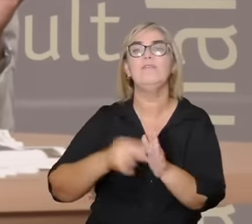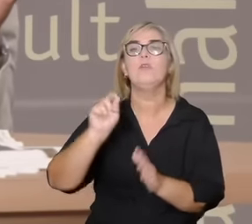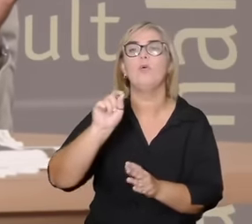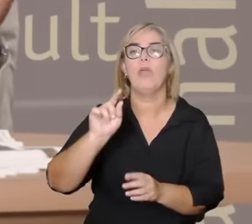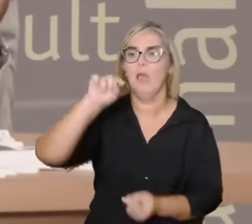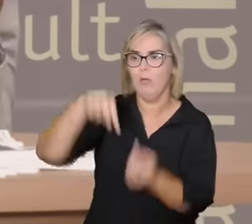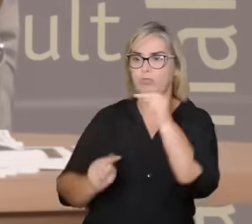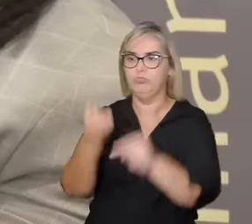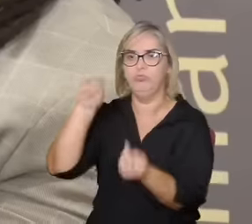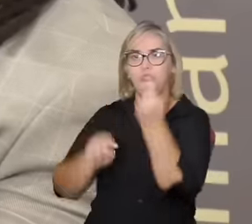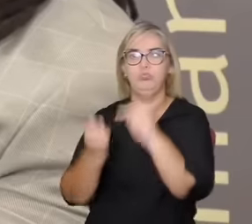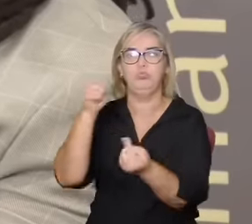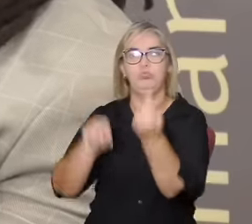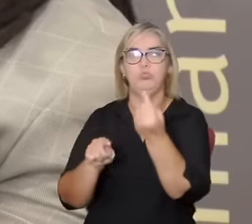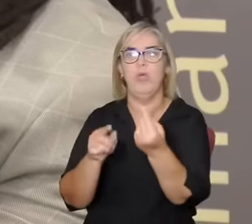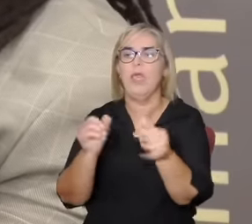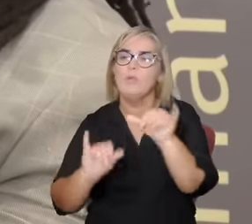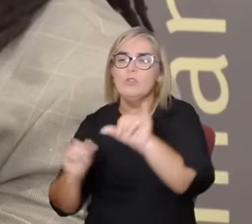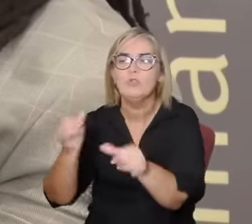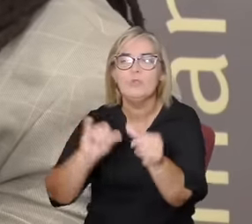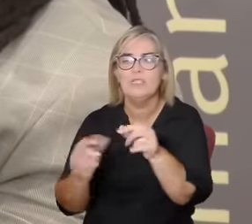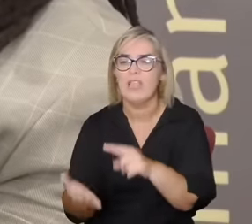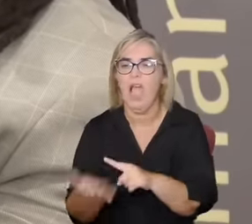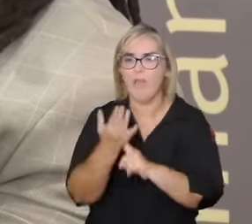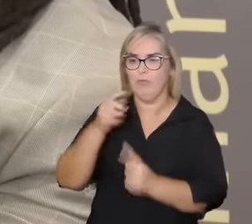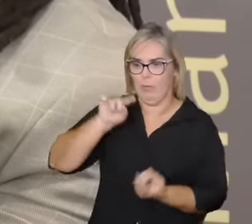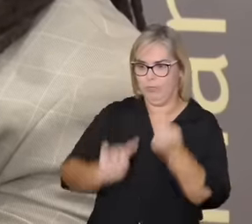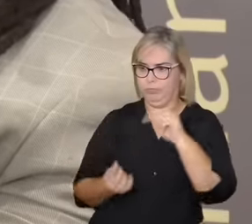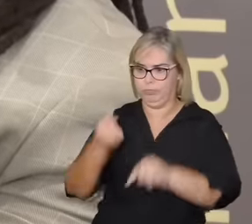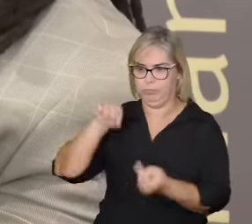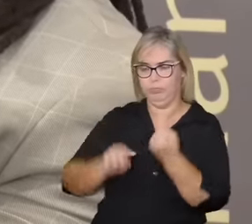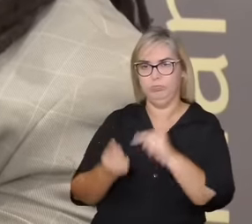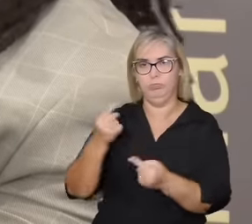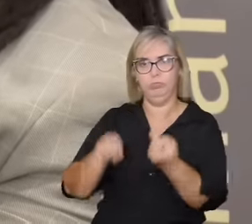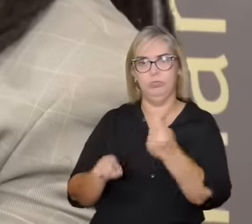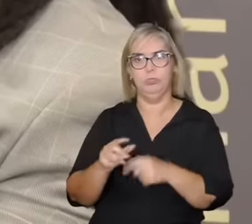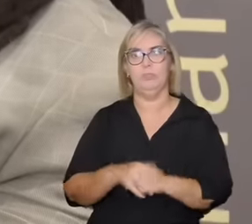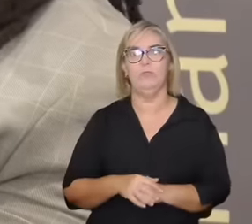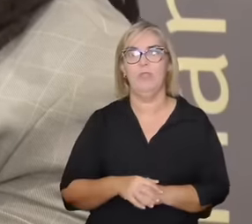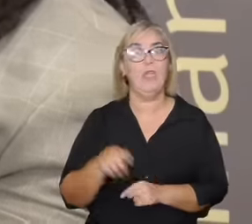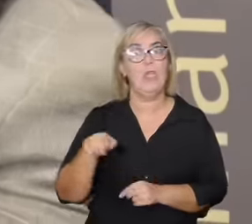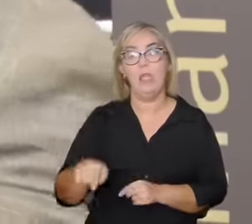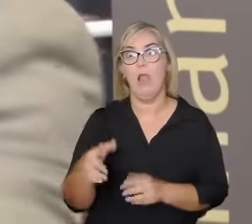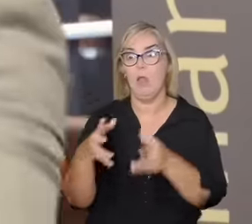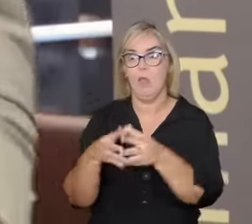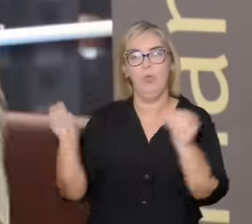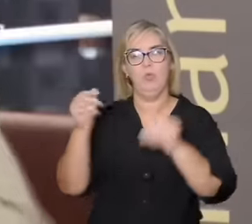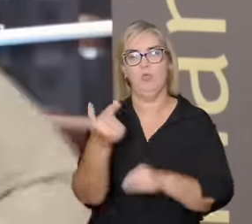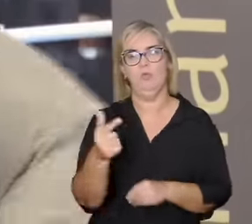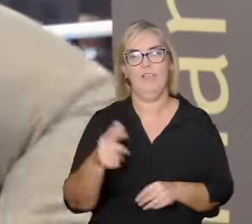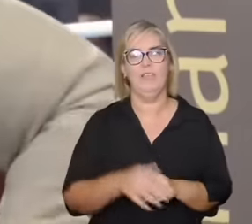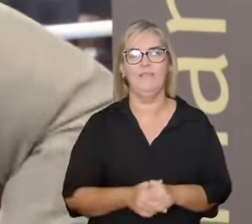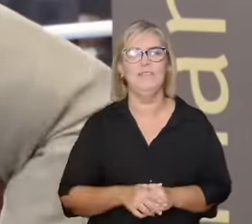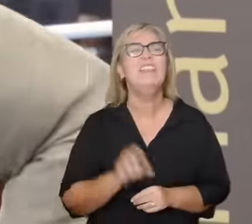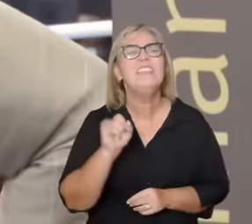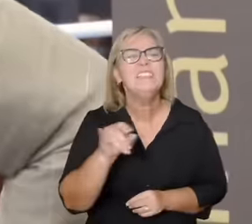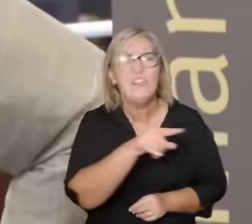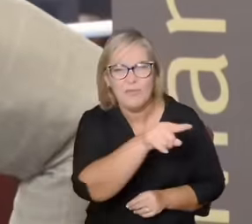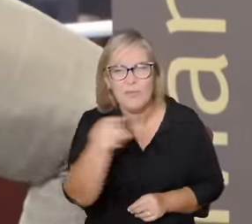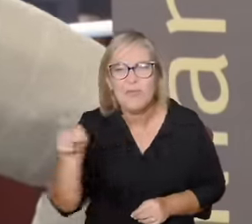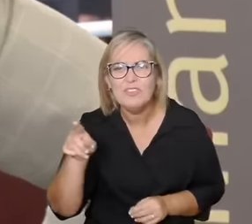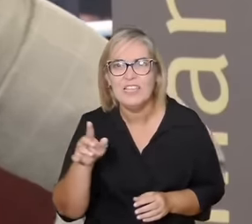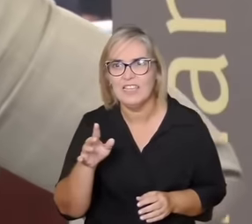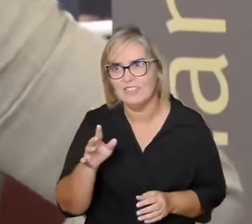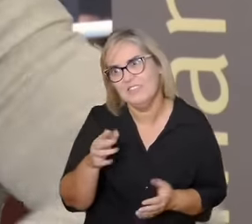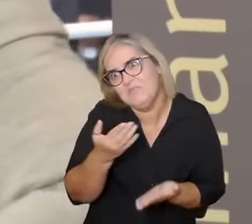isso que é a química e essa substância se mantém ela não é destruída também pessoal que foi da química eu gostava muito